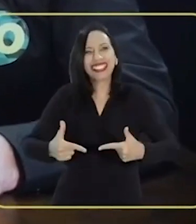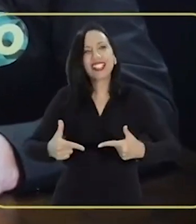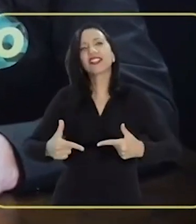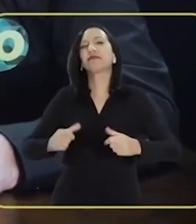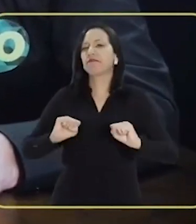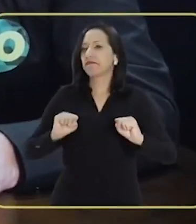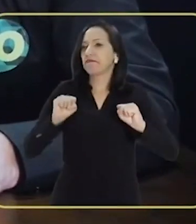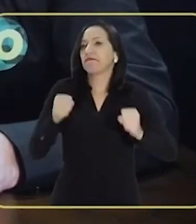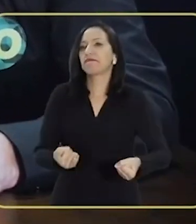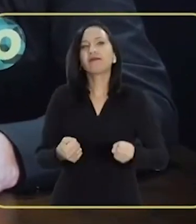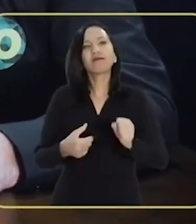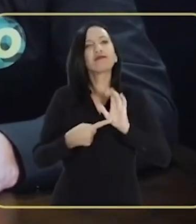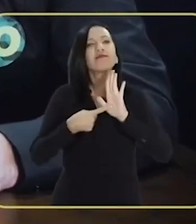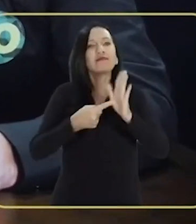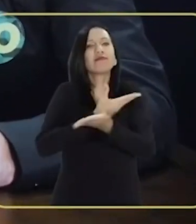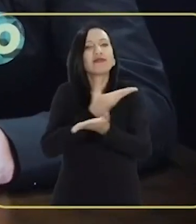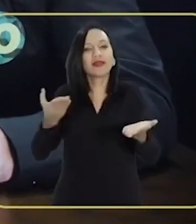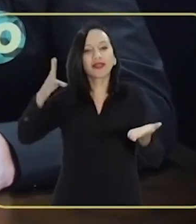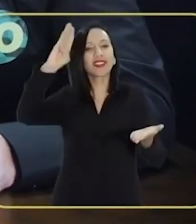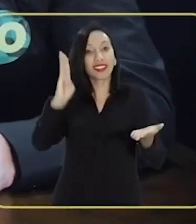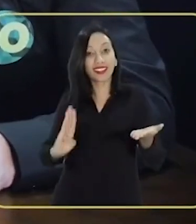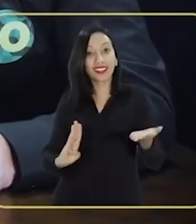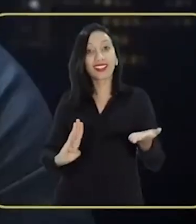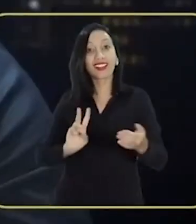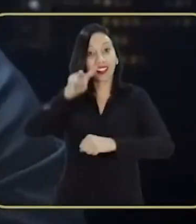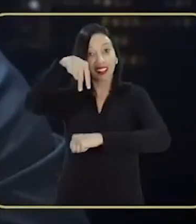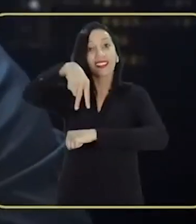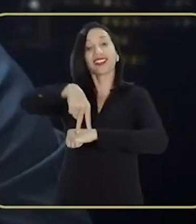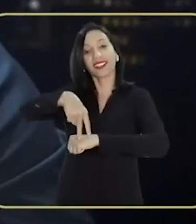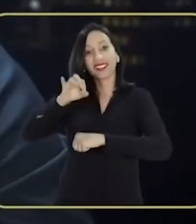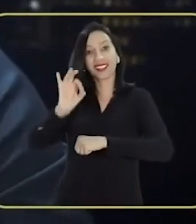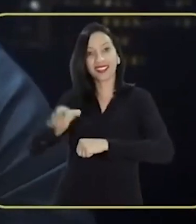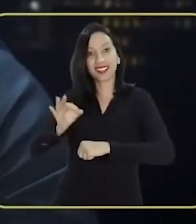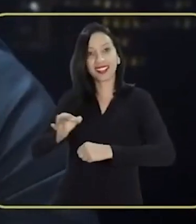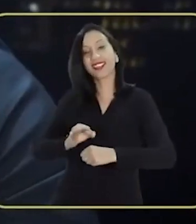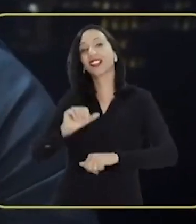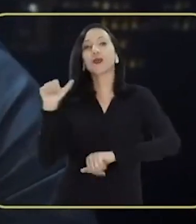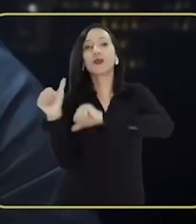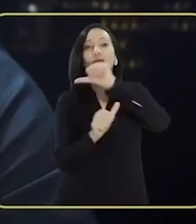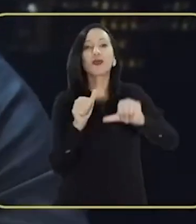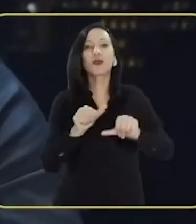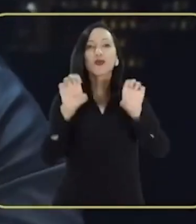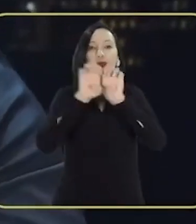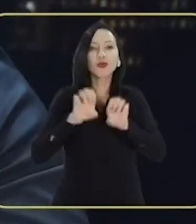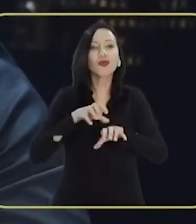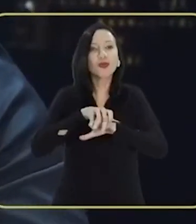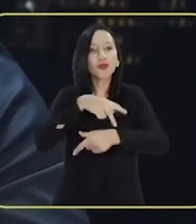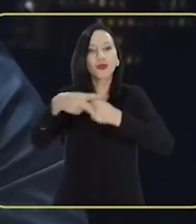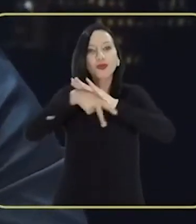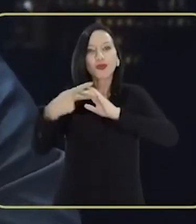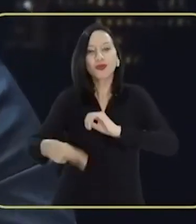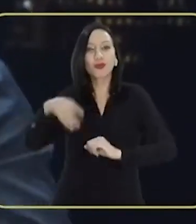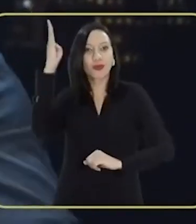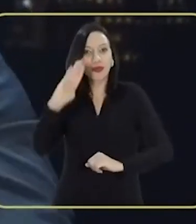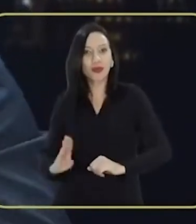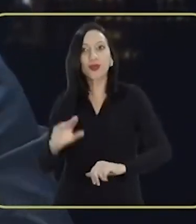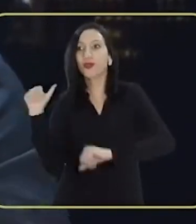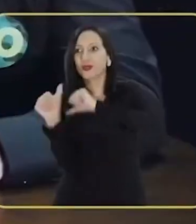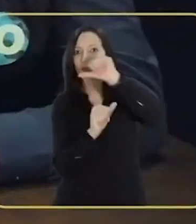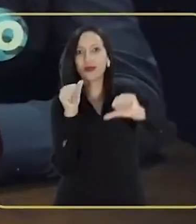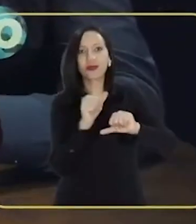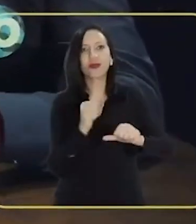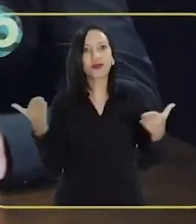faz Que trabalha Que mostrou a esse Brasil A que veio, na verdade Mudou a infraestrutura desse país Está